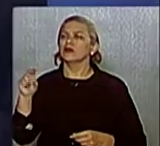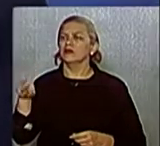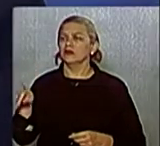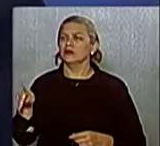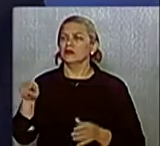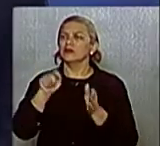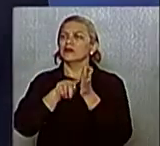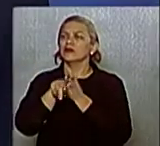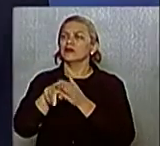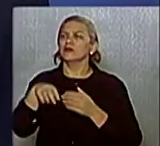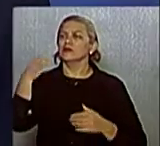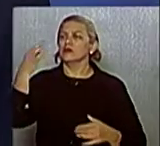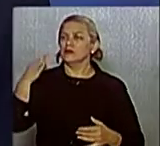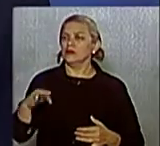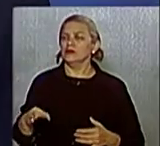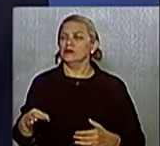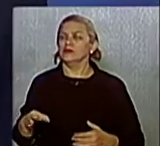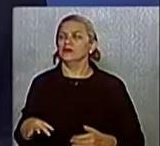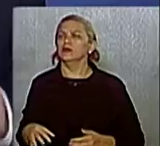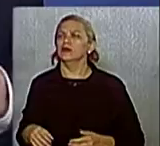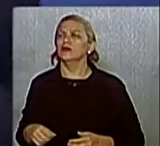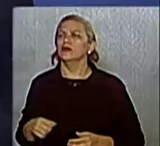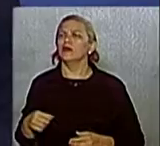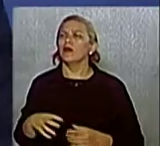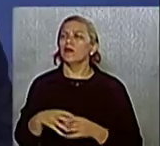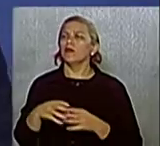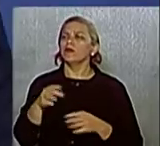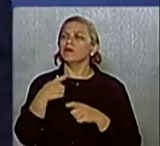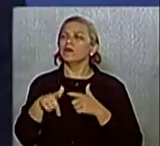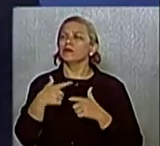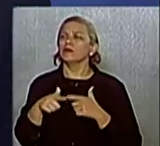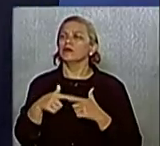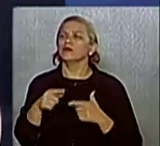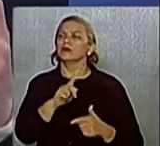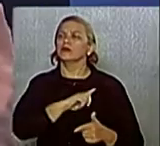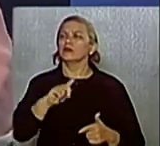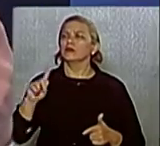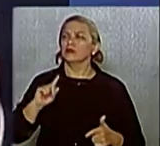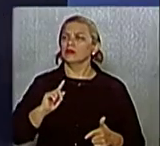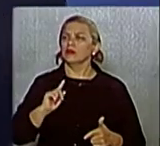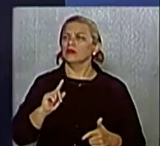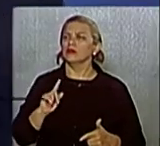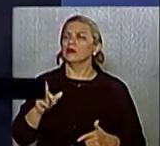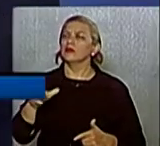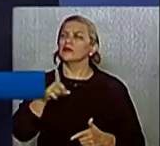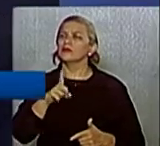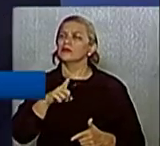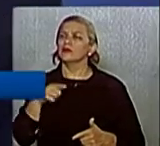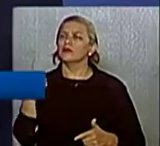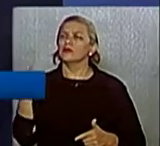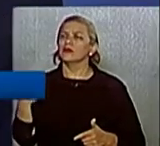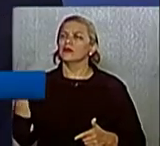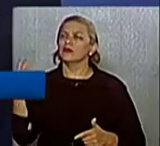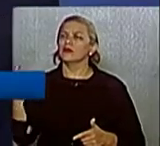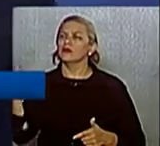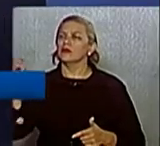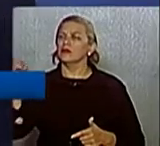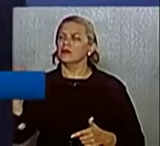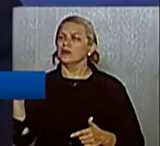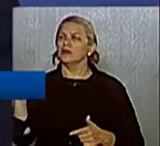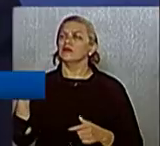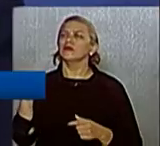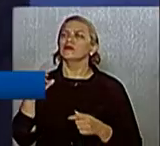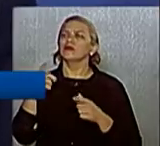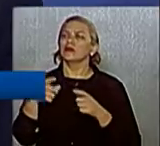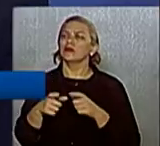séria. É um dos grandes problemas que Guaratinguetá tem. Guaratinguetá, a nossa cidade, tem 140 bairros. E são 47